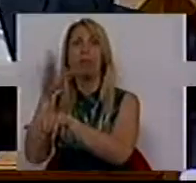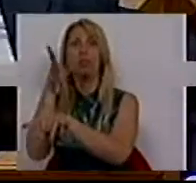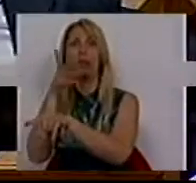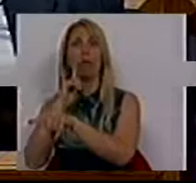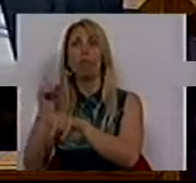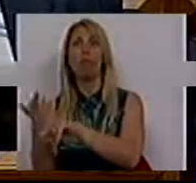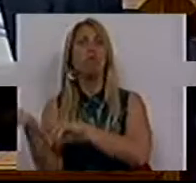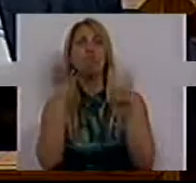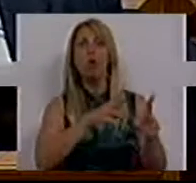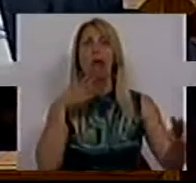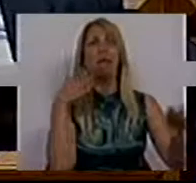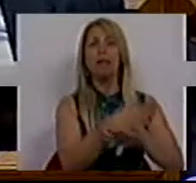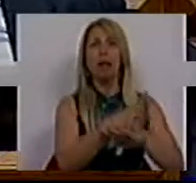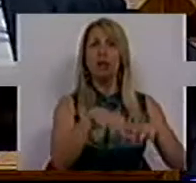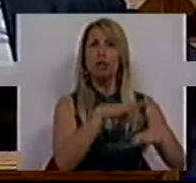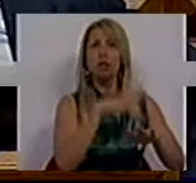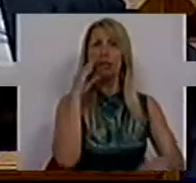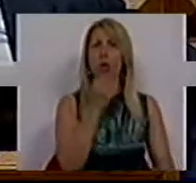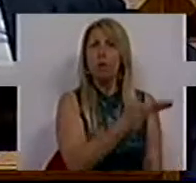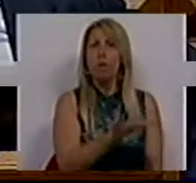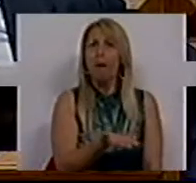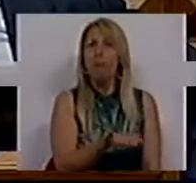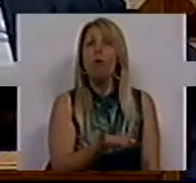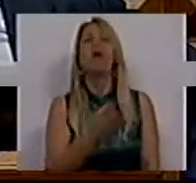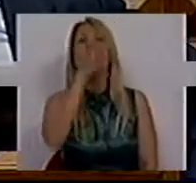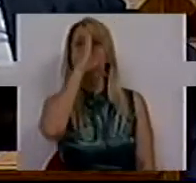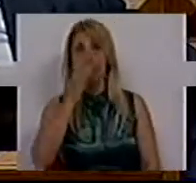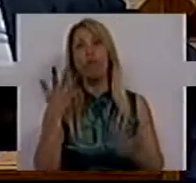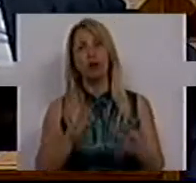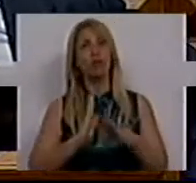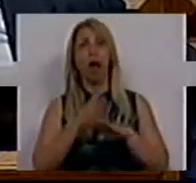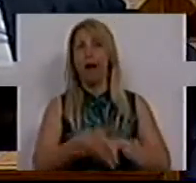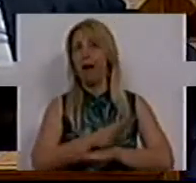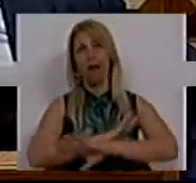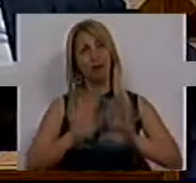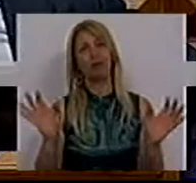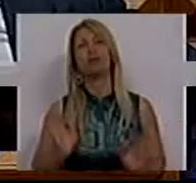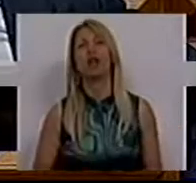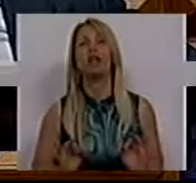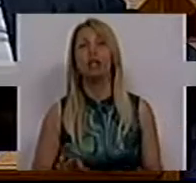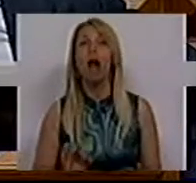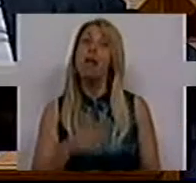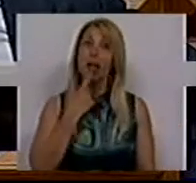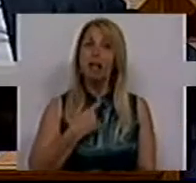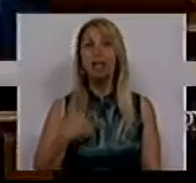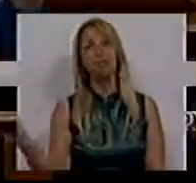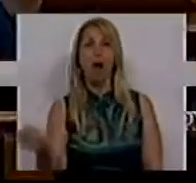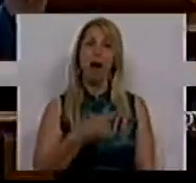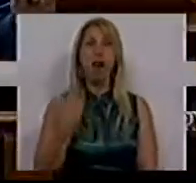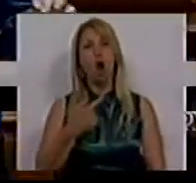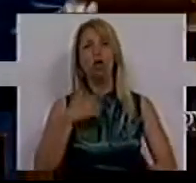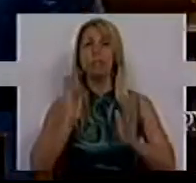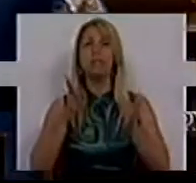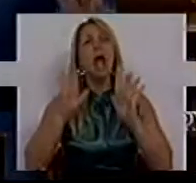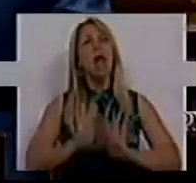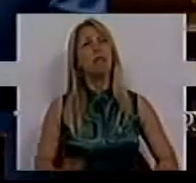Espírito Santo. De facto, o Governo já interveio. E dizem é que nós devemos estar tranquilos, porque eles já lá meteram os seus bois. E isso é que nós